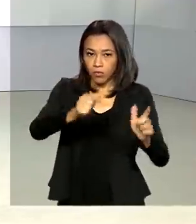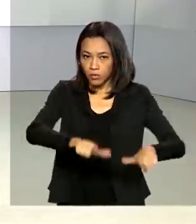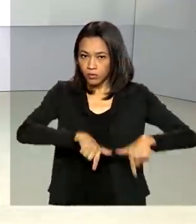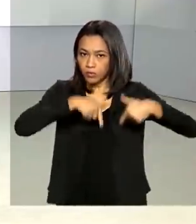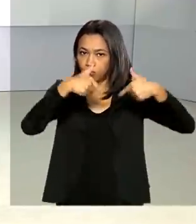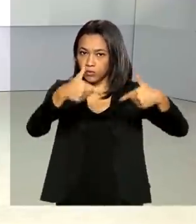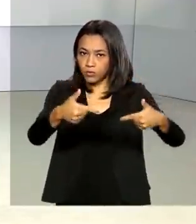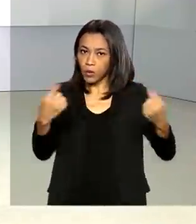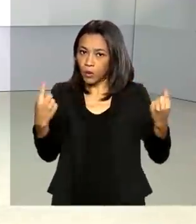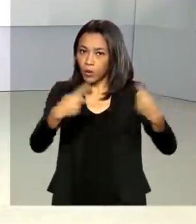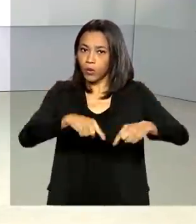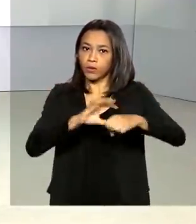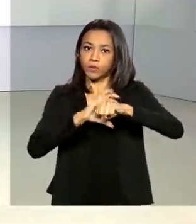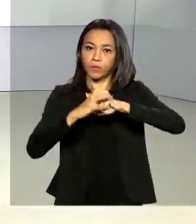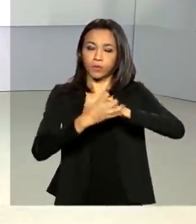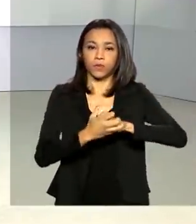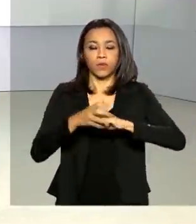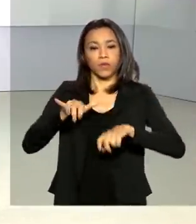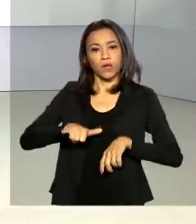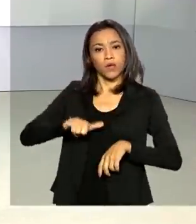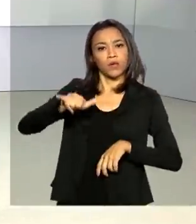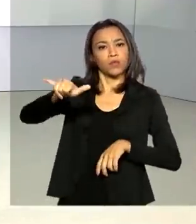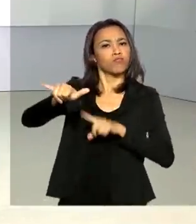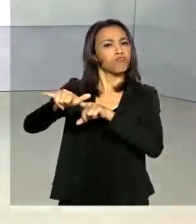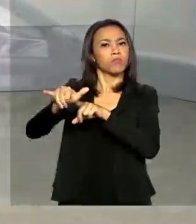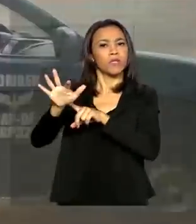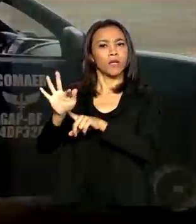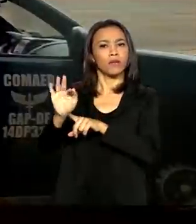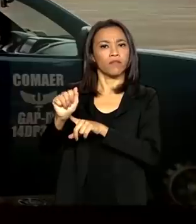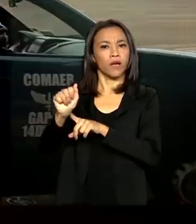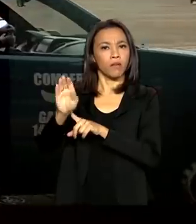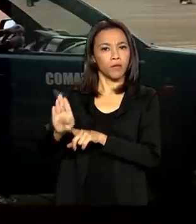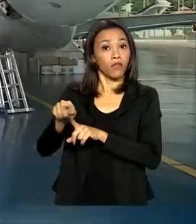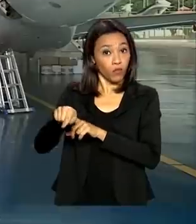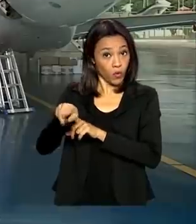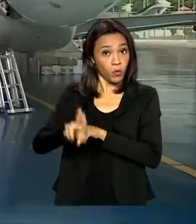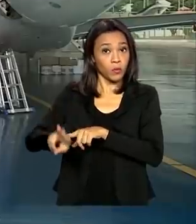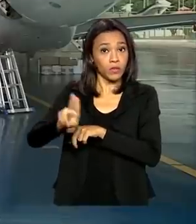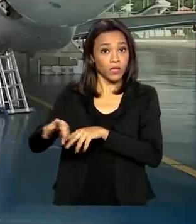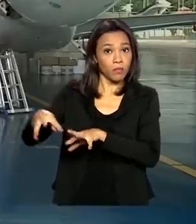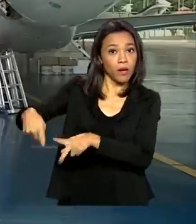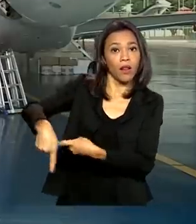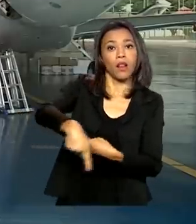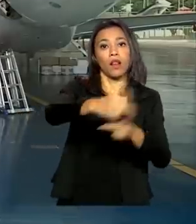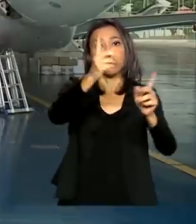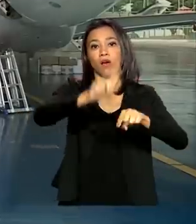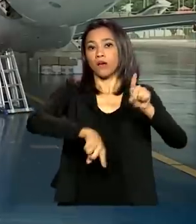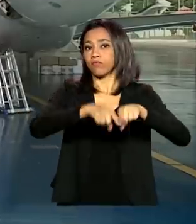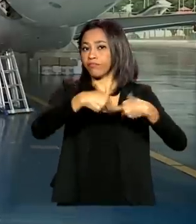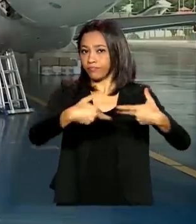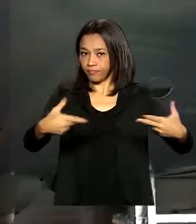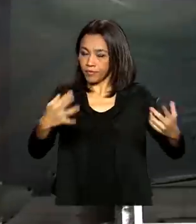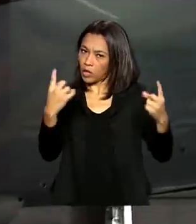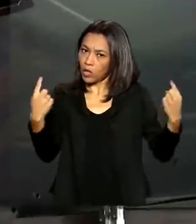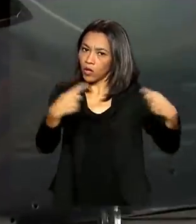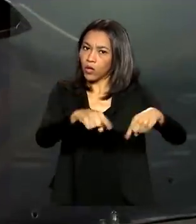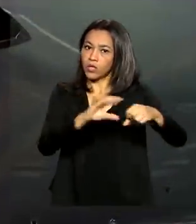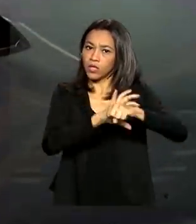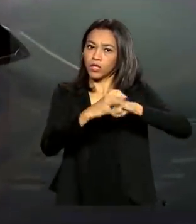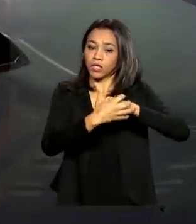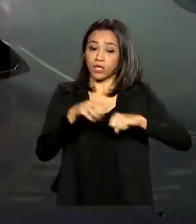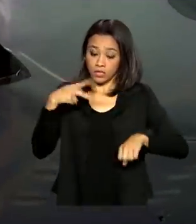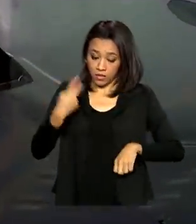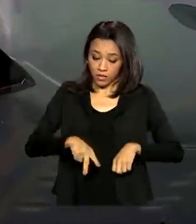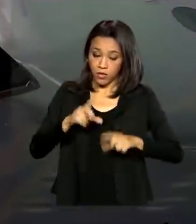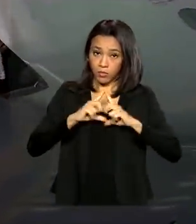-19, uma aeronave da Força Aérea Brasileira foi usada para transportar insumos de combate ao novo coronavírus. O avião partiu